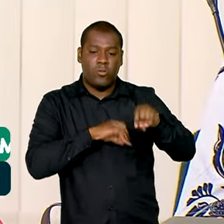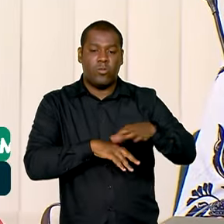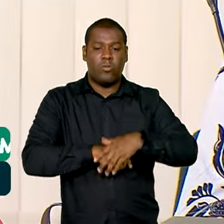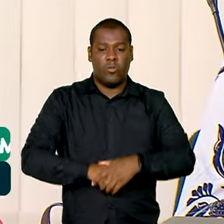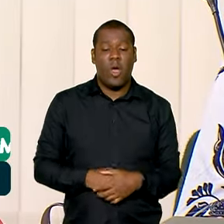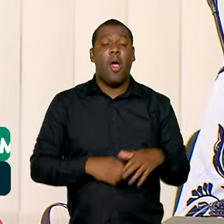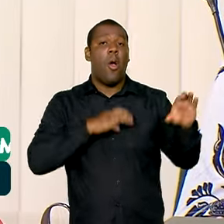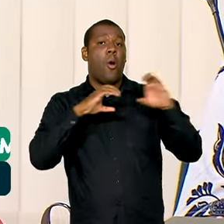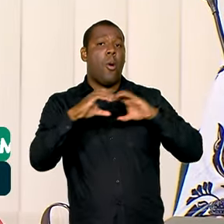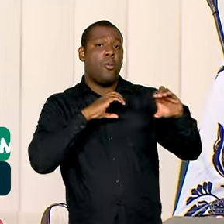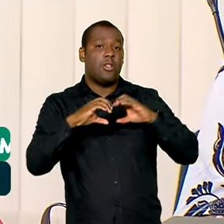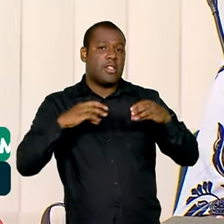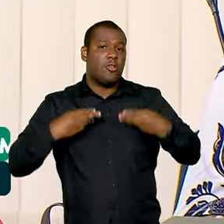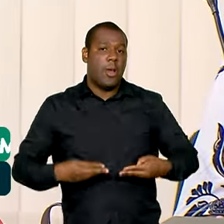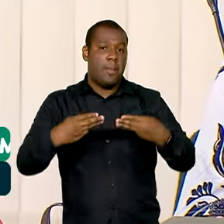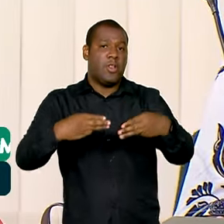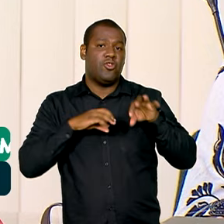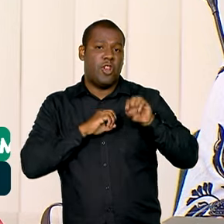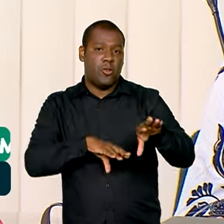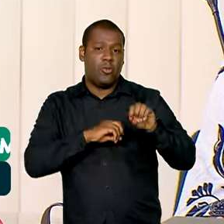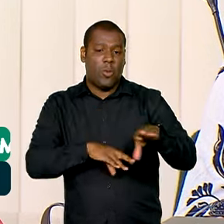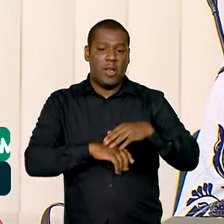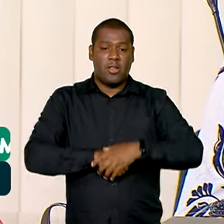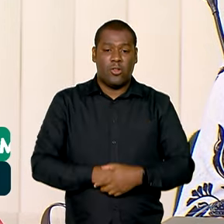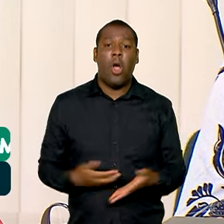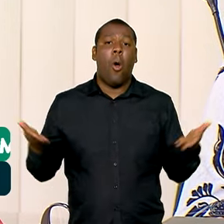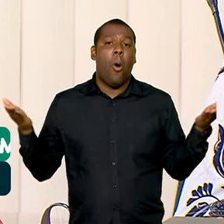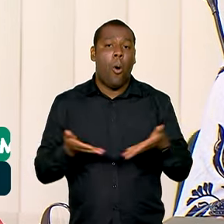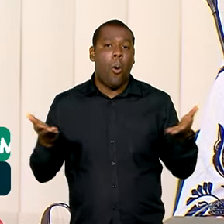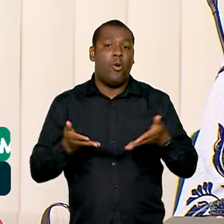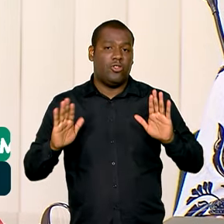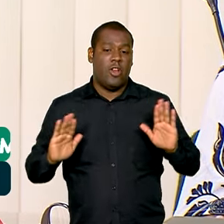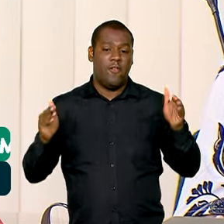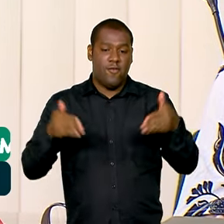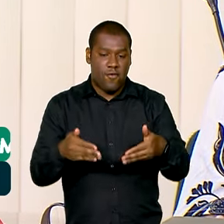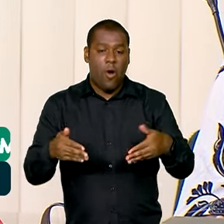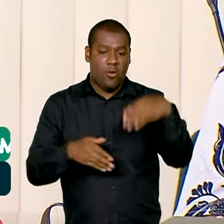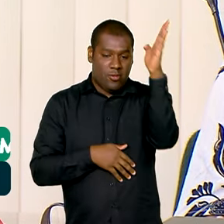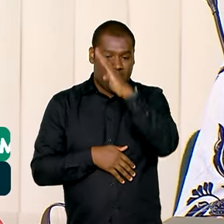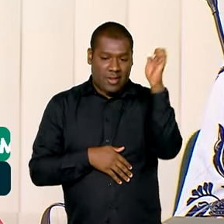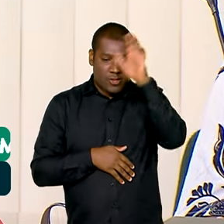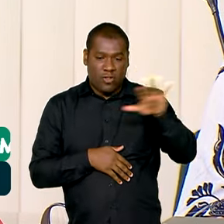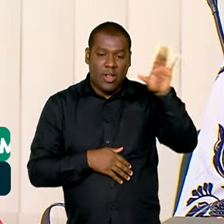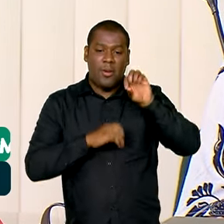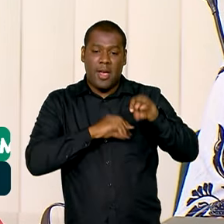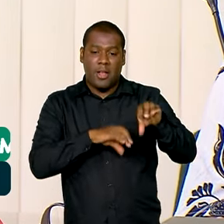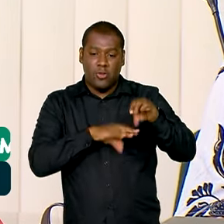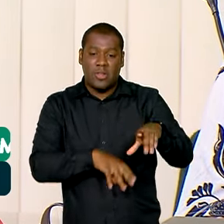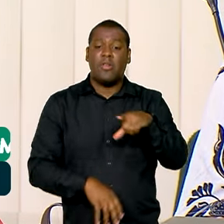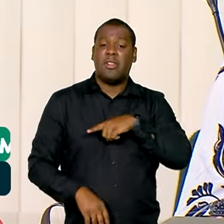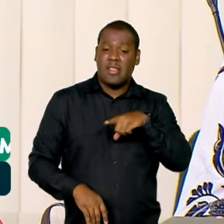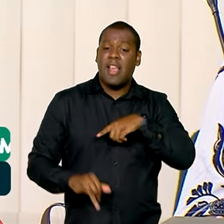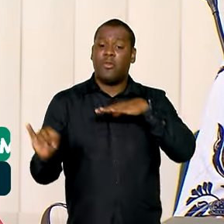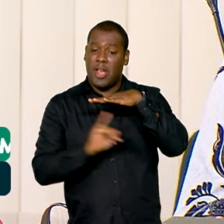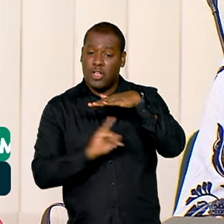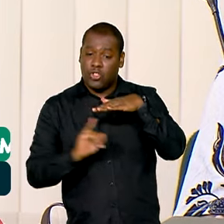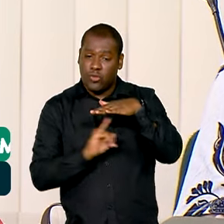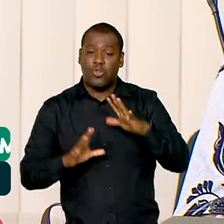com o Ministério da Educação e com outras entidades, hoje, o Fórum Nacional da Educação tem a representação de 64 entidades